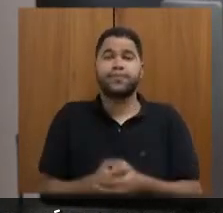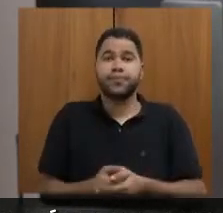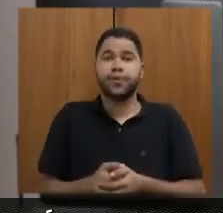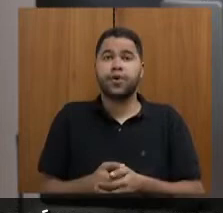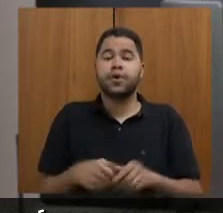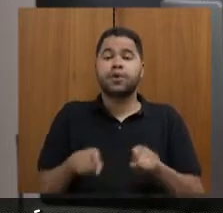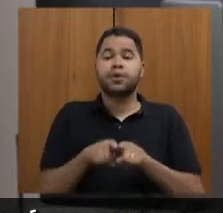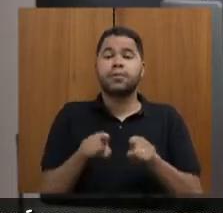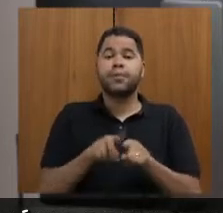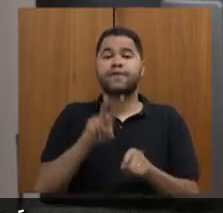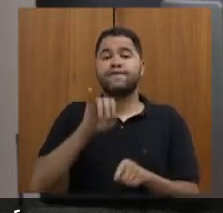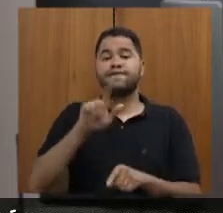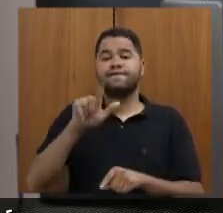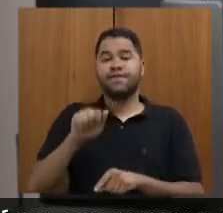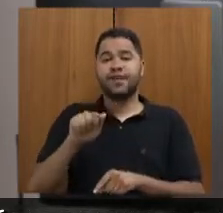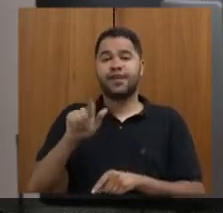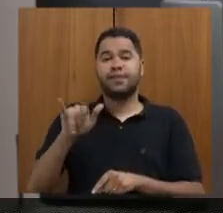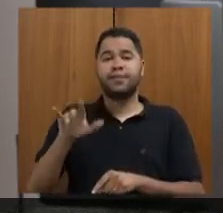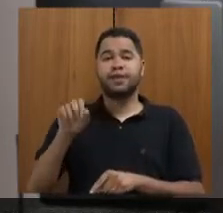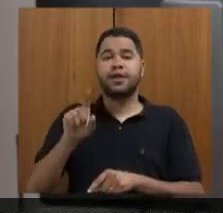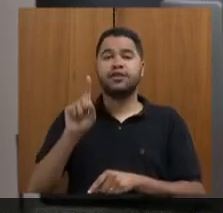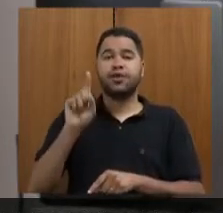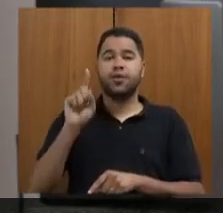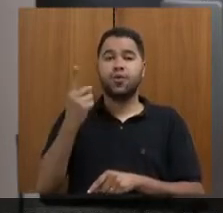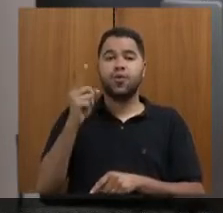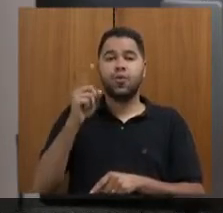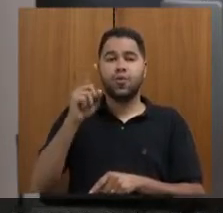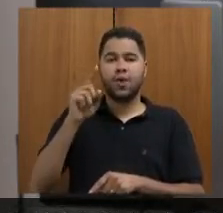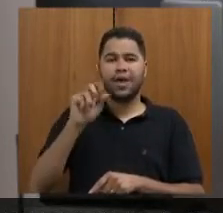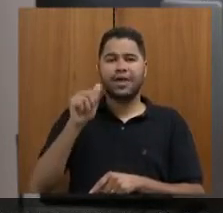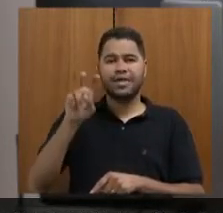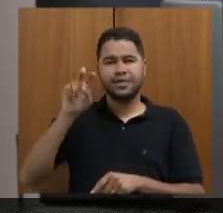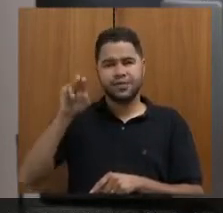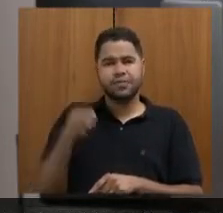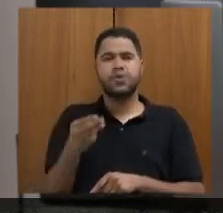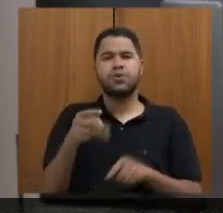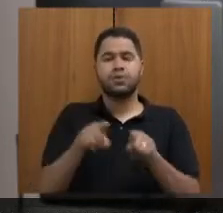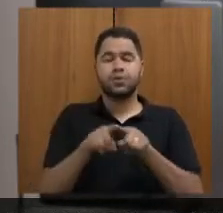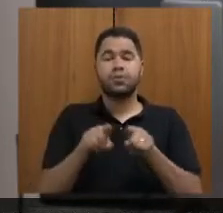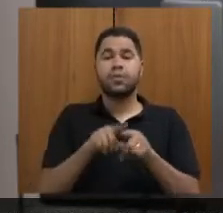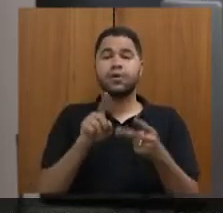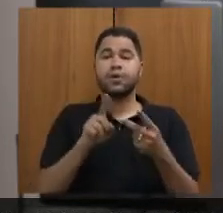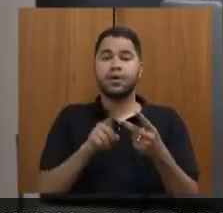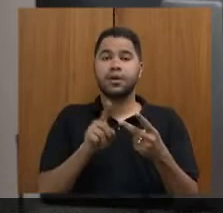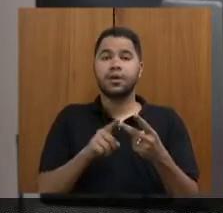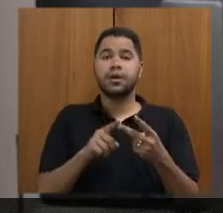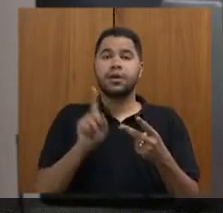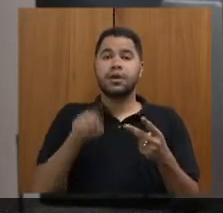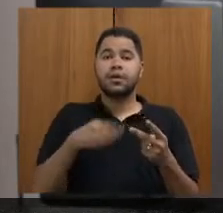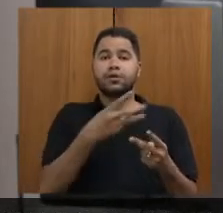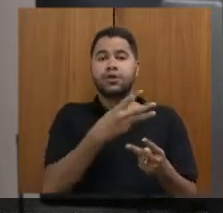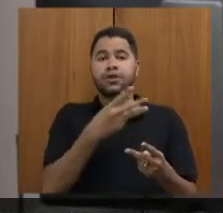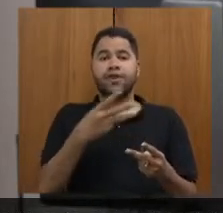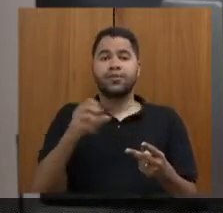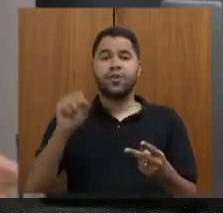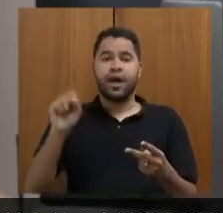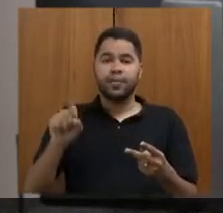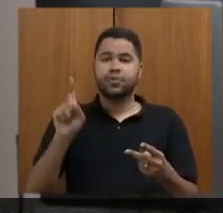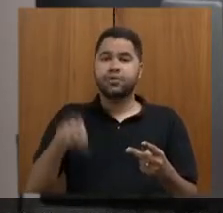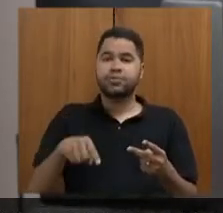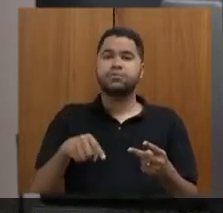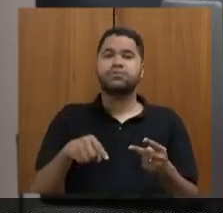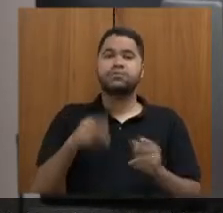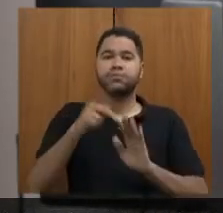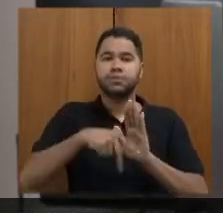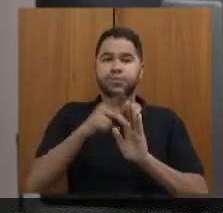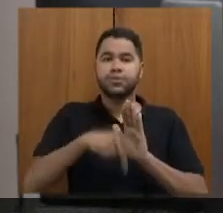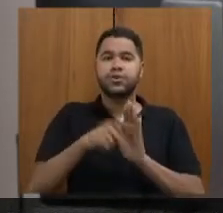projetos em fase de seleção e o pagamento de passivo também de R$,4 milhões para 338 projetos aprovados, é